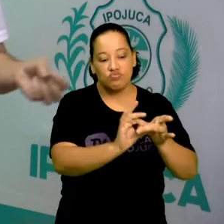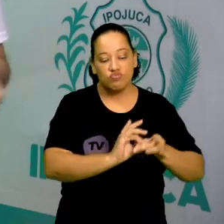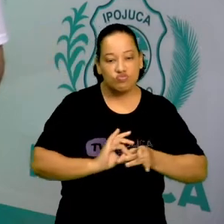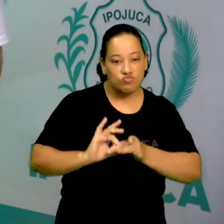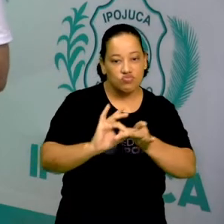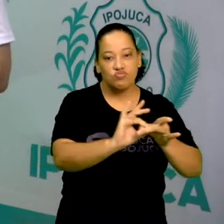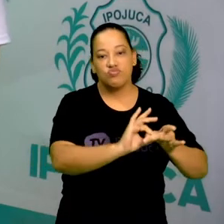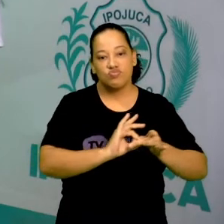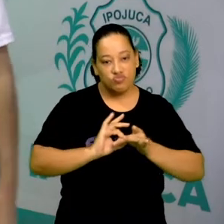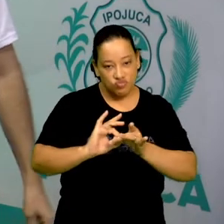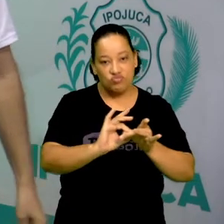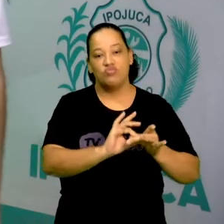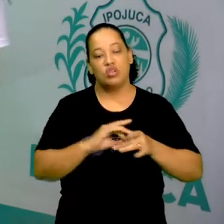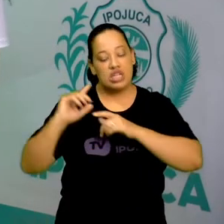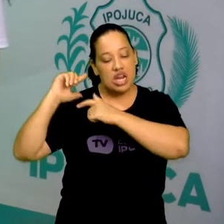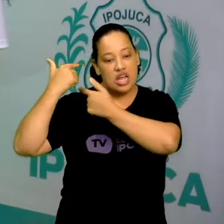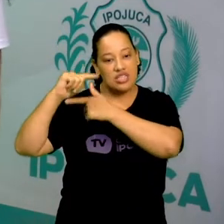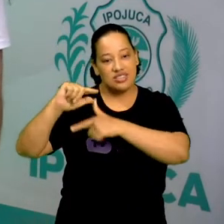Bom,